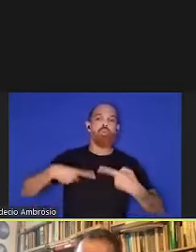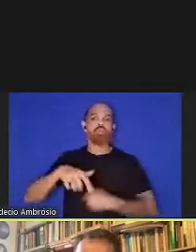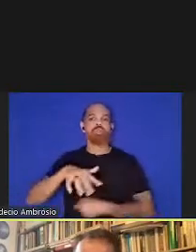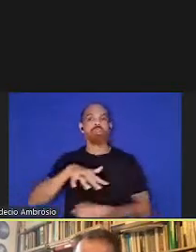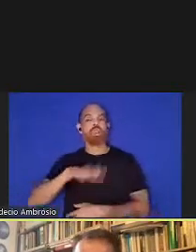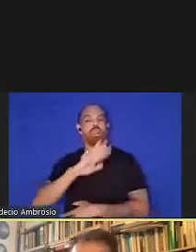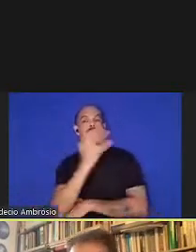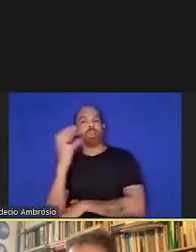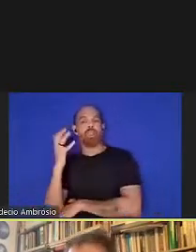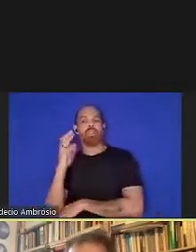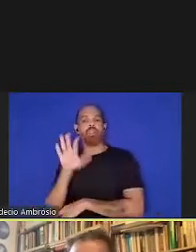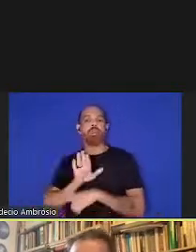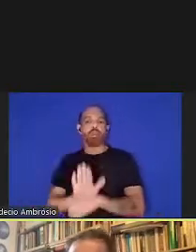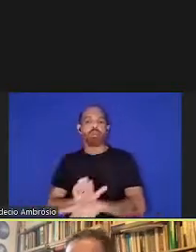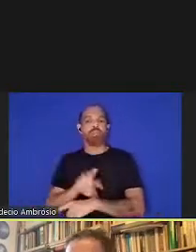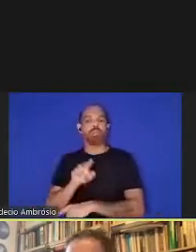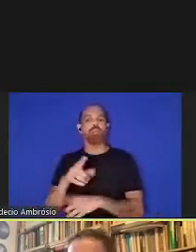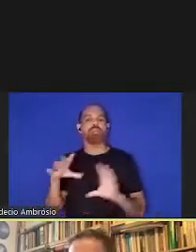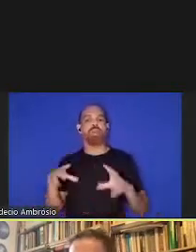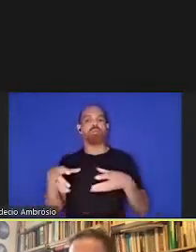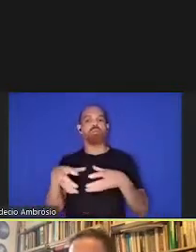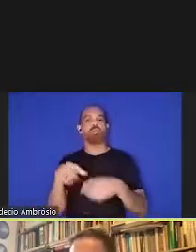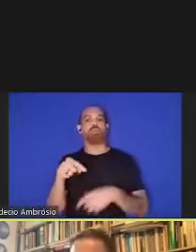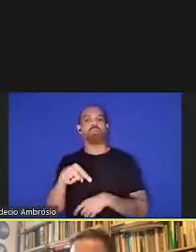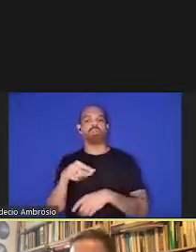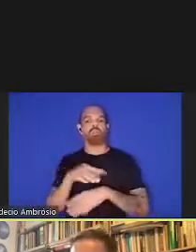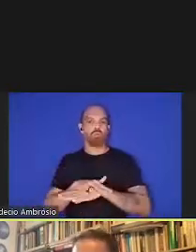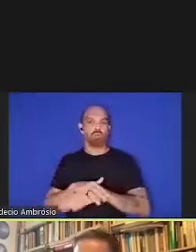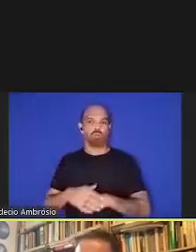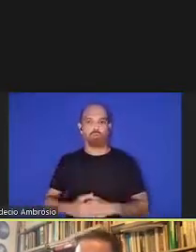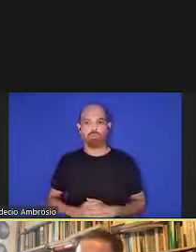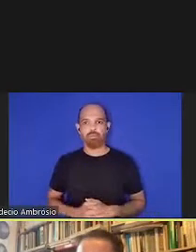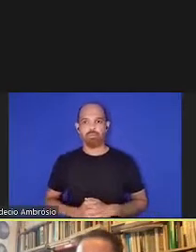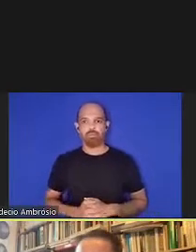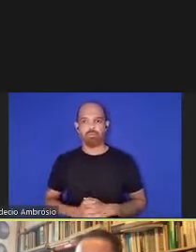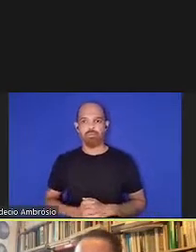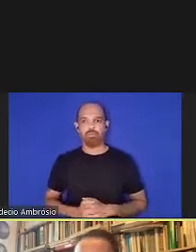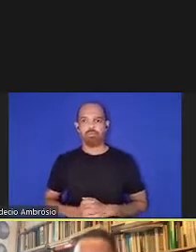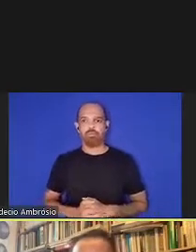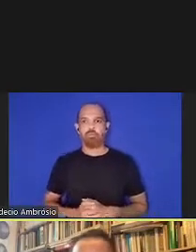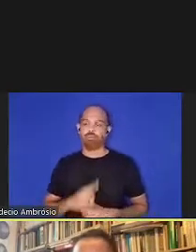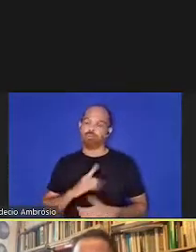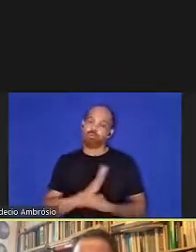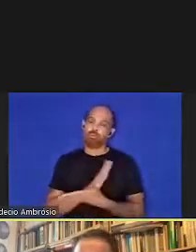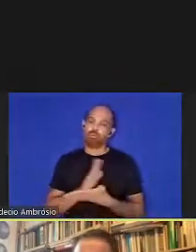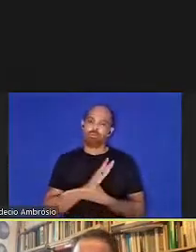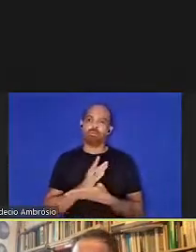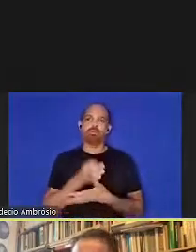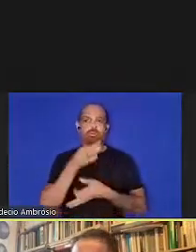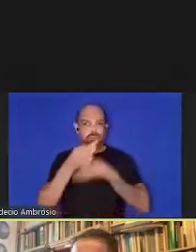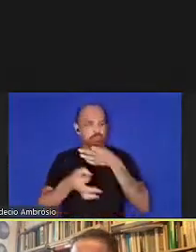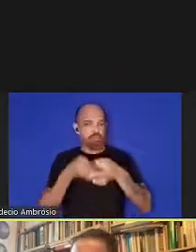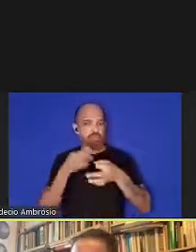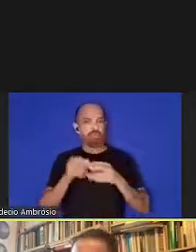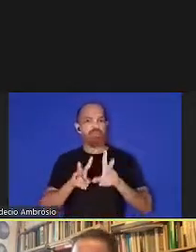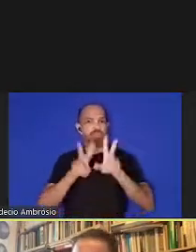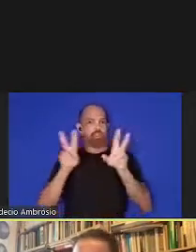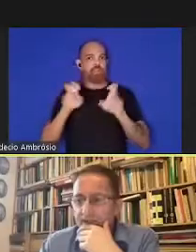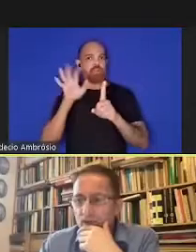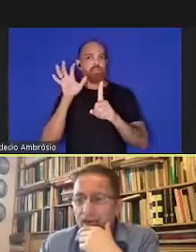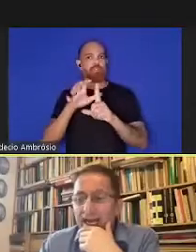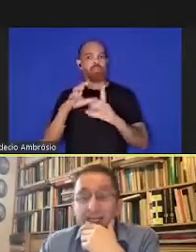contribuem para o agrupamento dessa doença? Então, eu tenho algumas notas sobre os efeitos de agrupamento